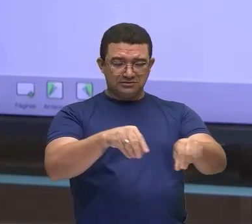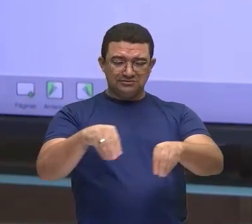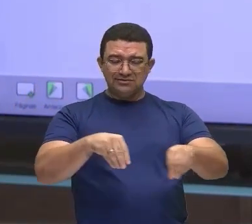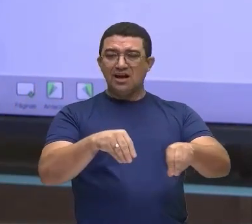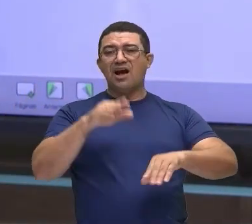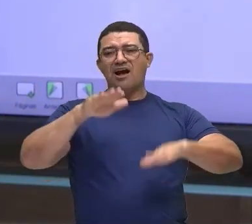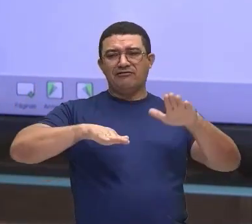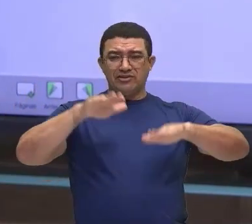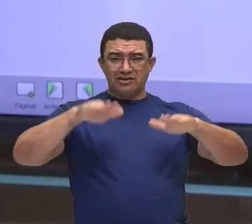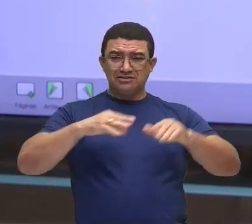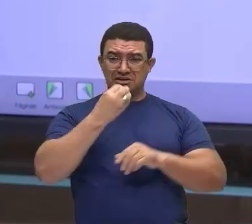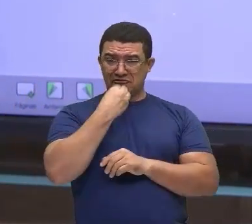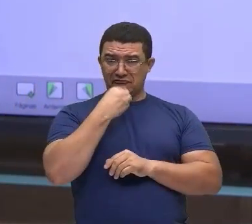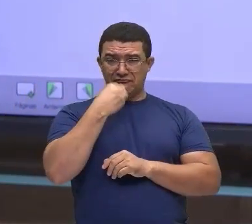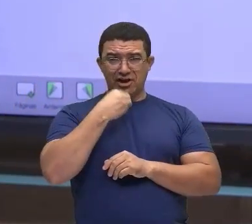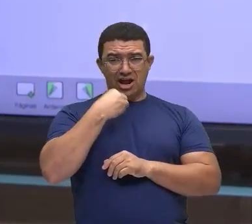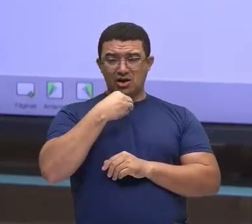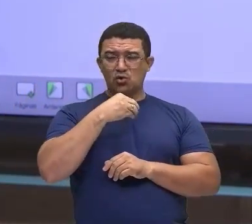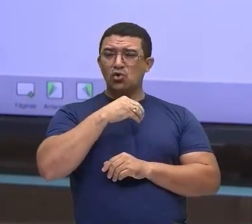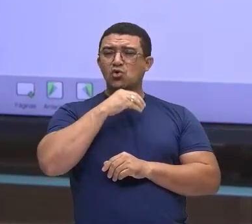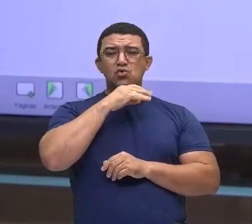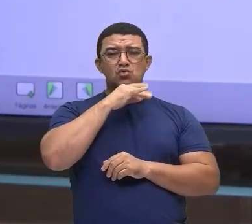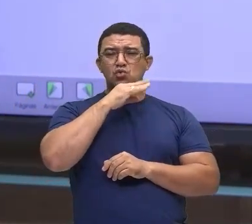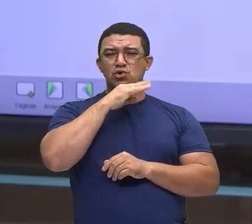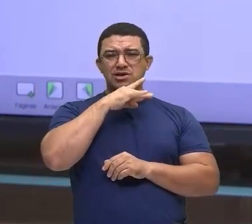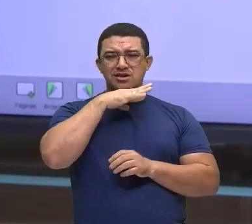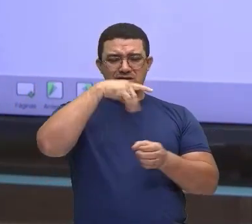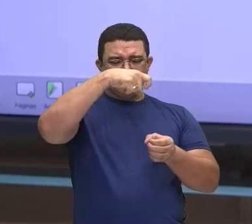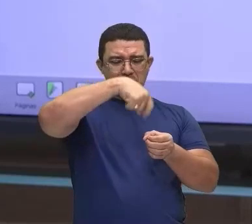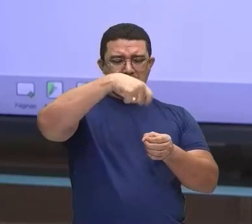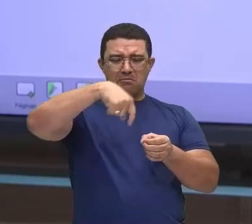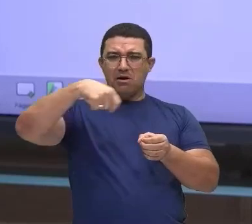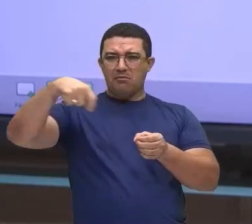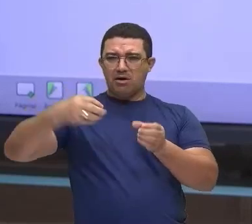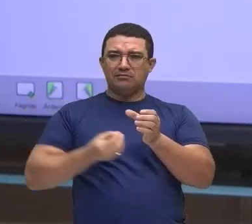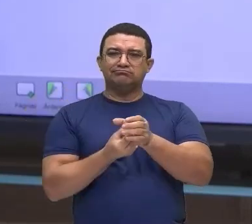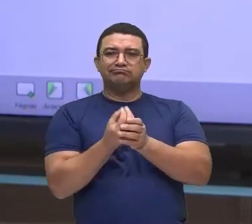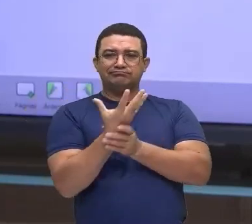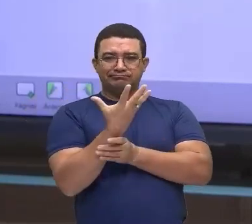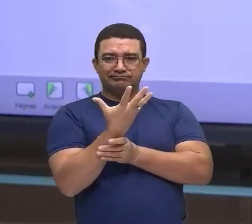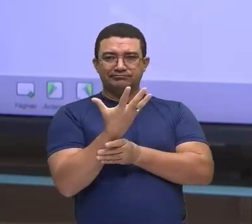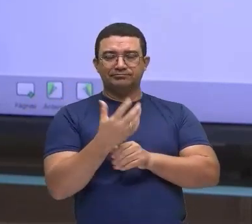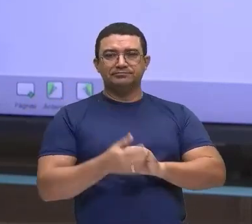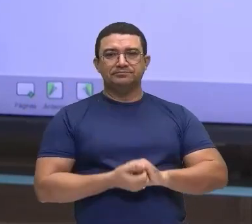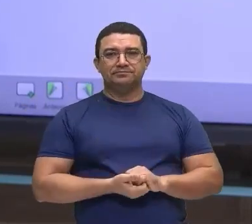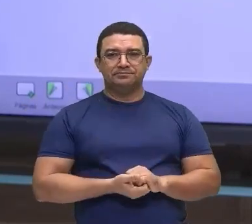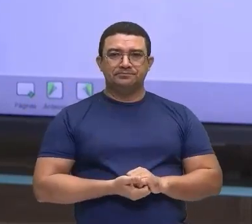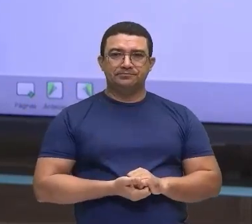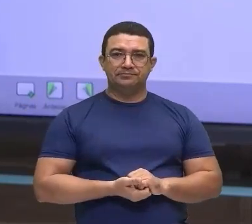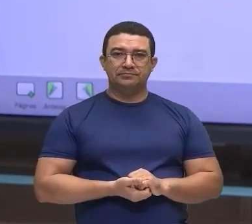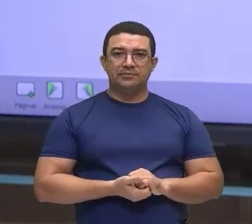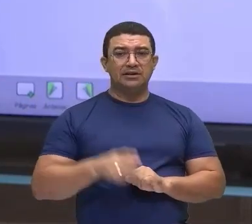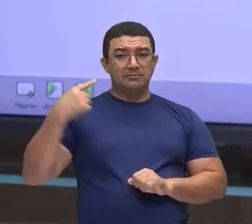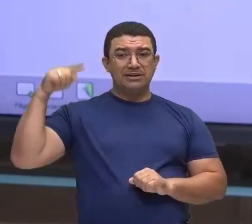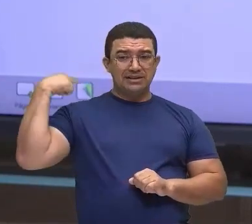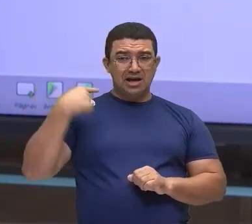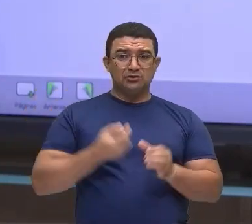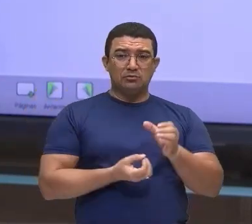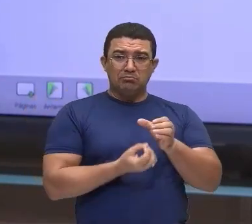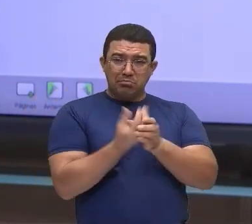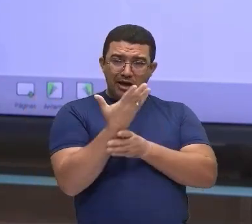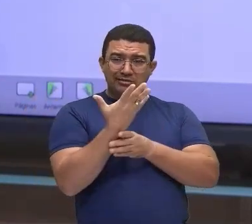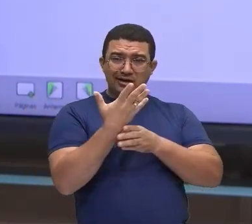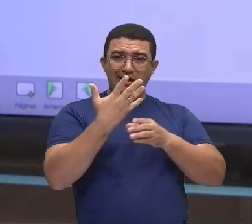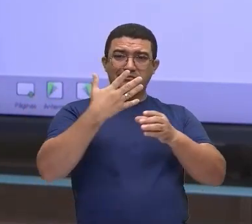eles cultivavam aí apenas o item durante muito tempo, né? A gente tem a cana-de-açúcar, entre outros